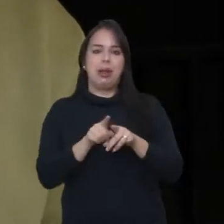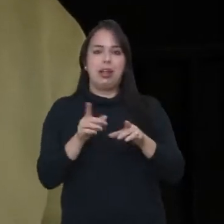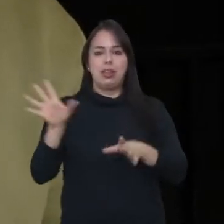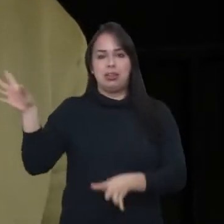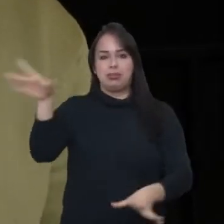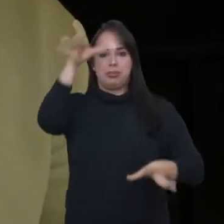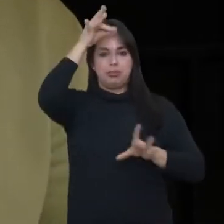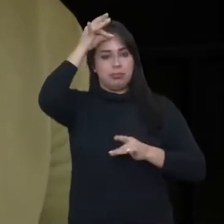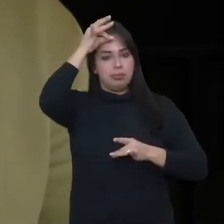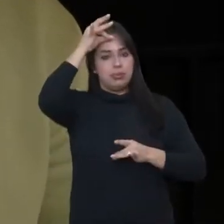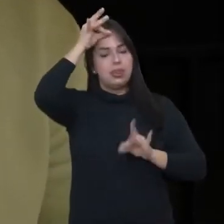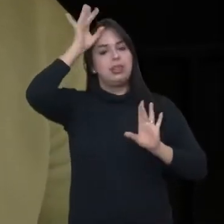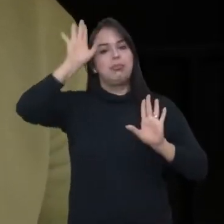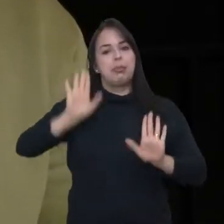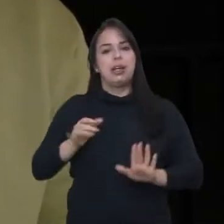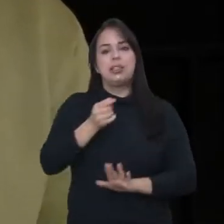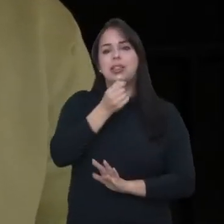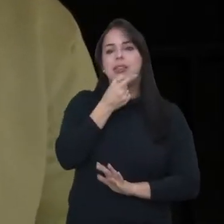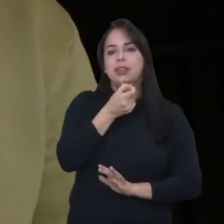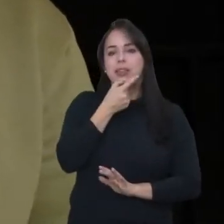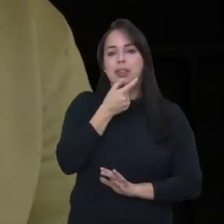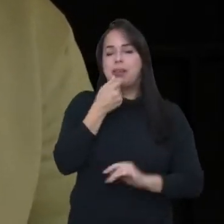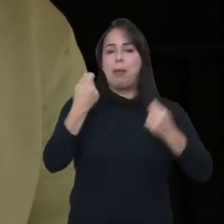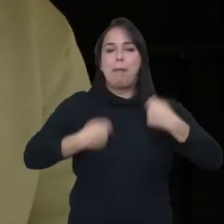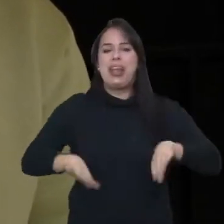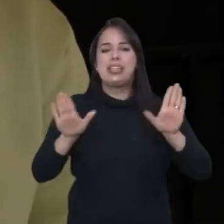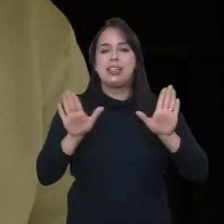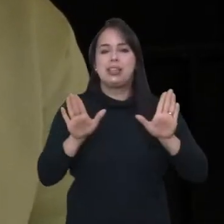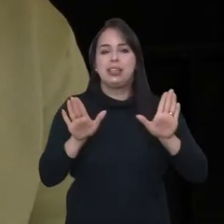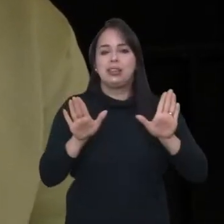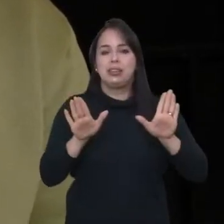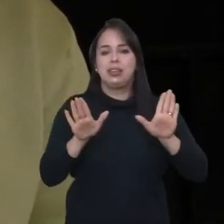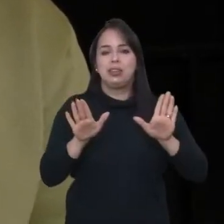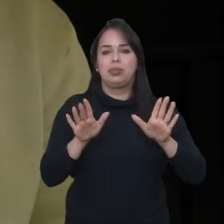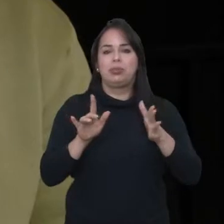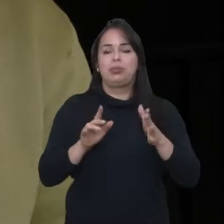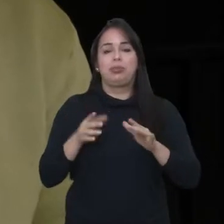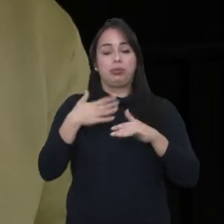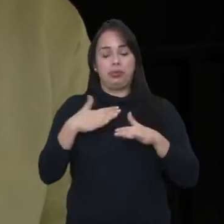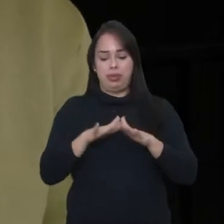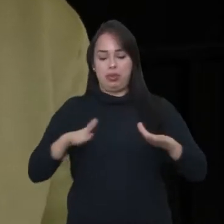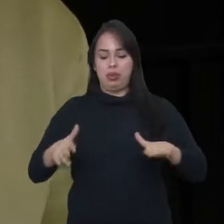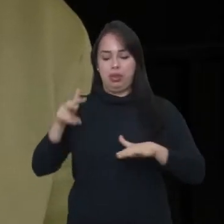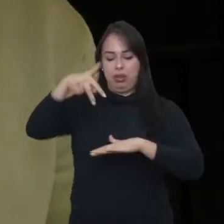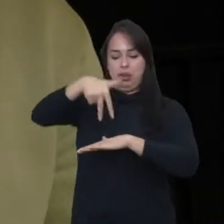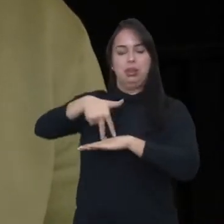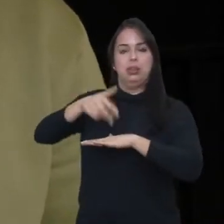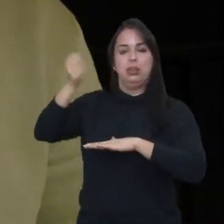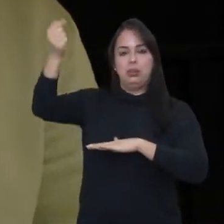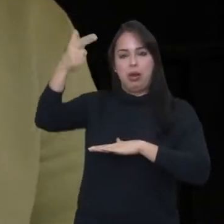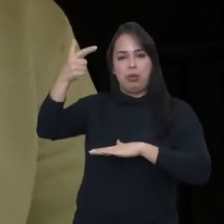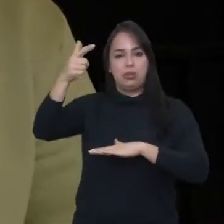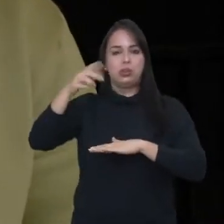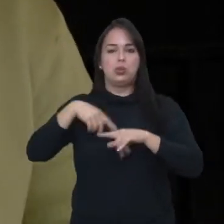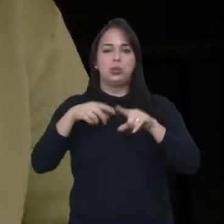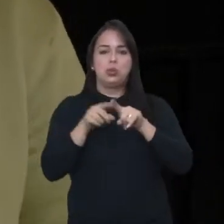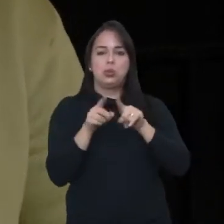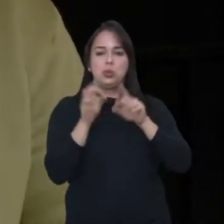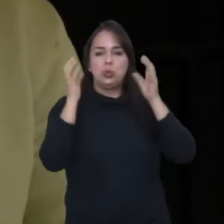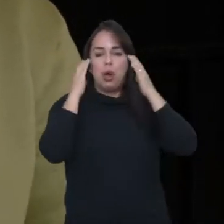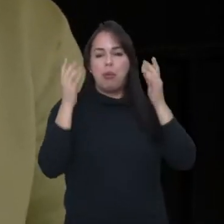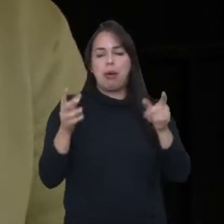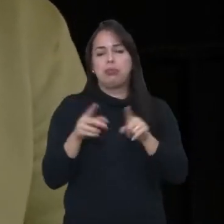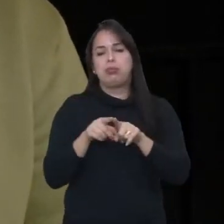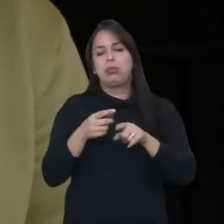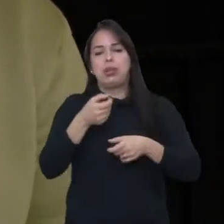personagem e tudo. Mas o stand-up a gente não precisa de muito. A gente precisa de um palco, uma luz, um som para a gente poder contar as